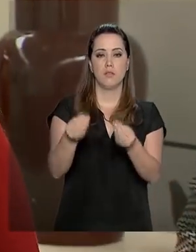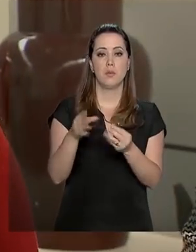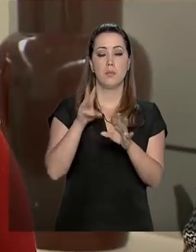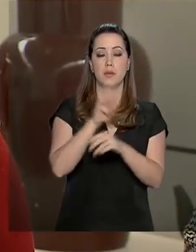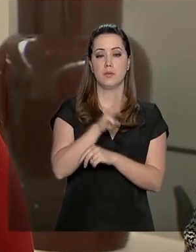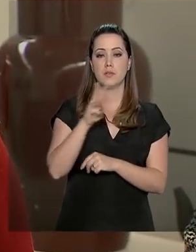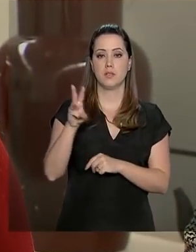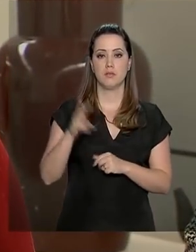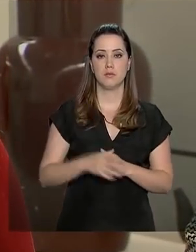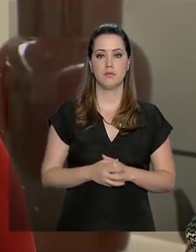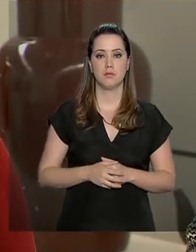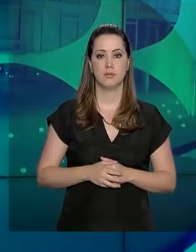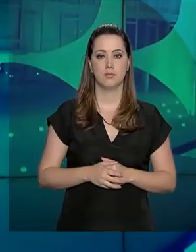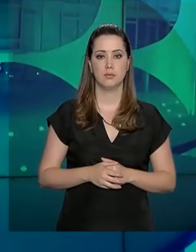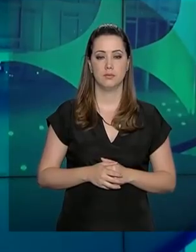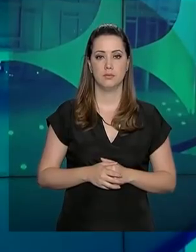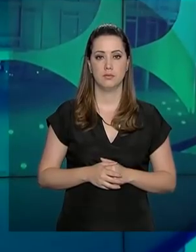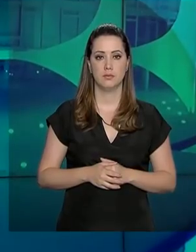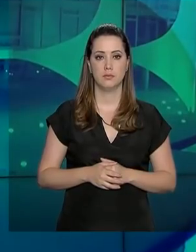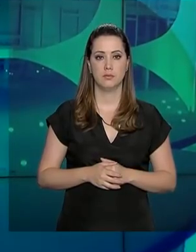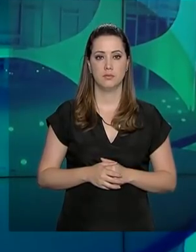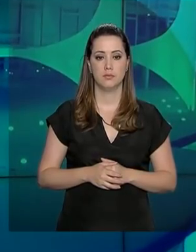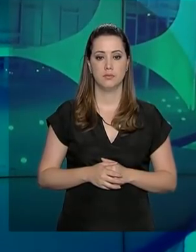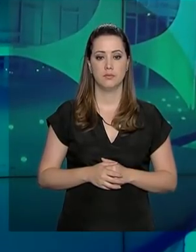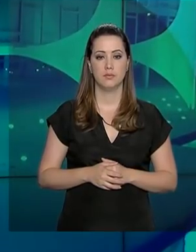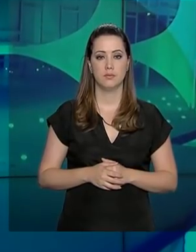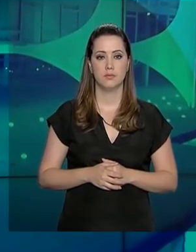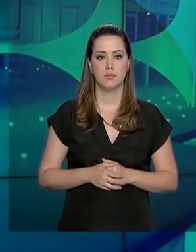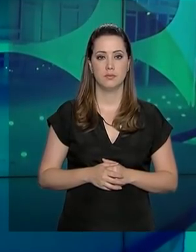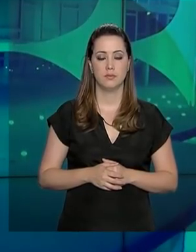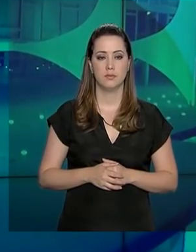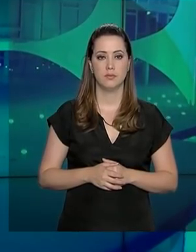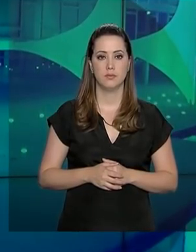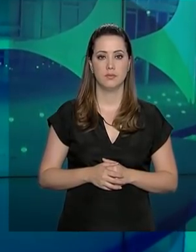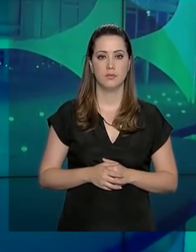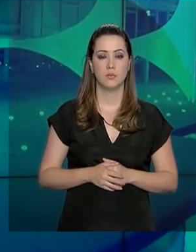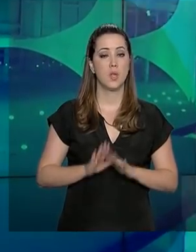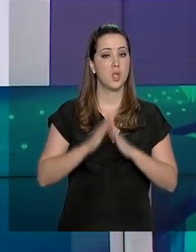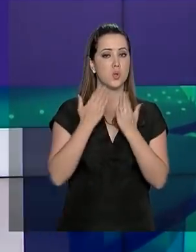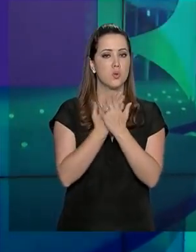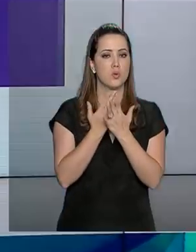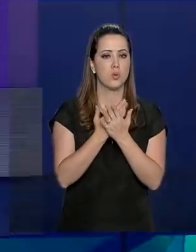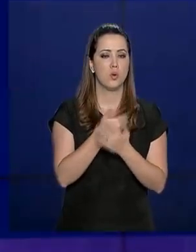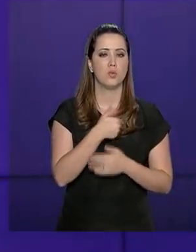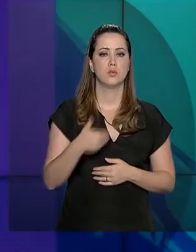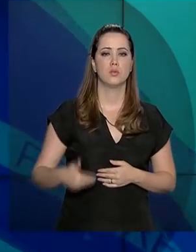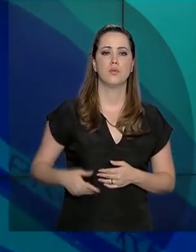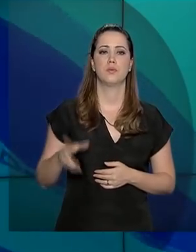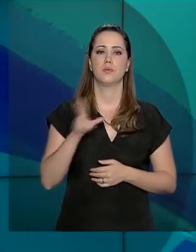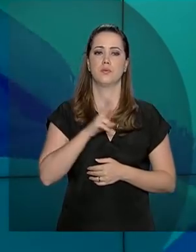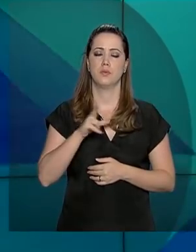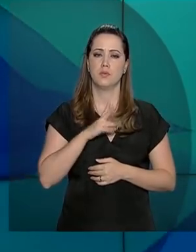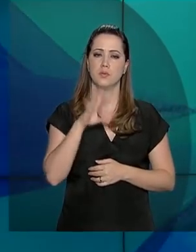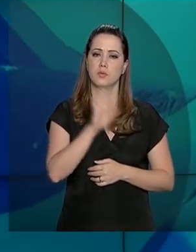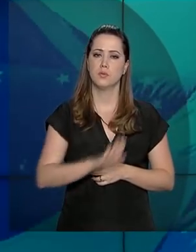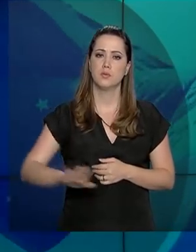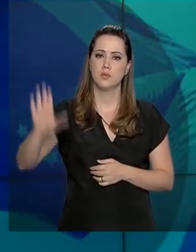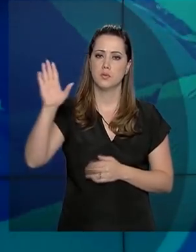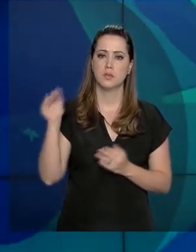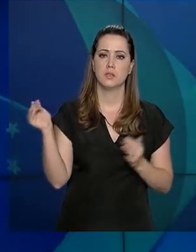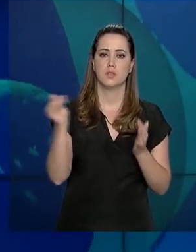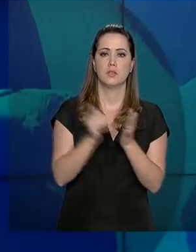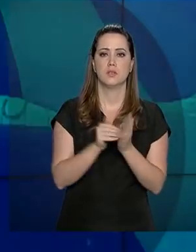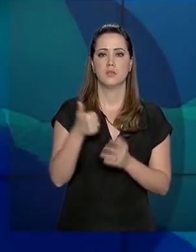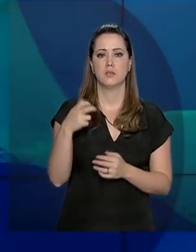é feita pela internet. De Brasília, Cleide Ló. As escolas das redes públicas e privadas de